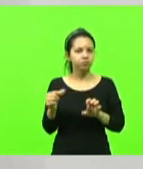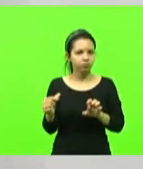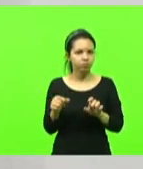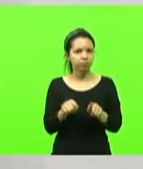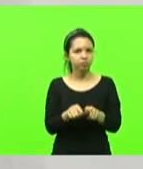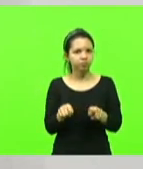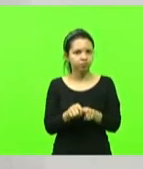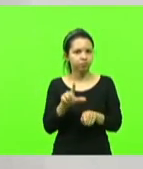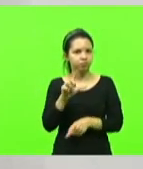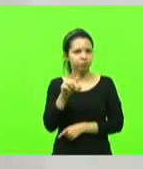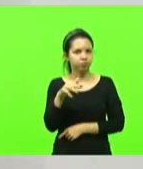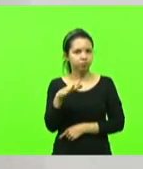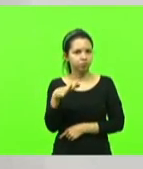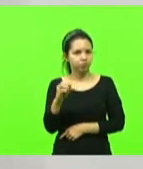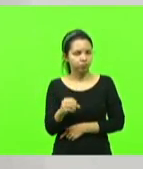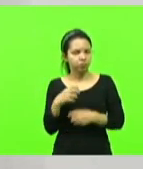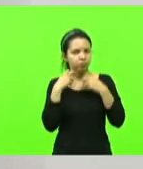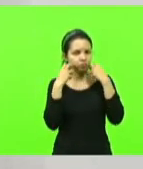não nos envergonhou,